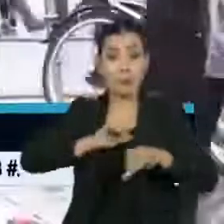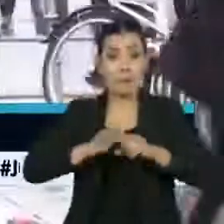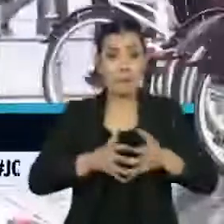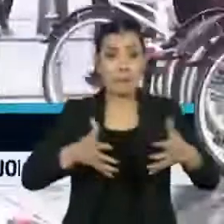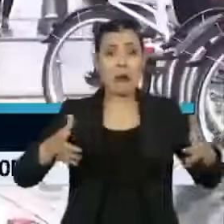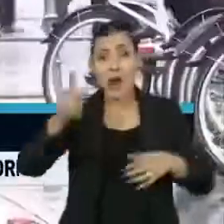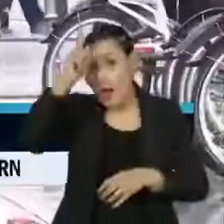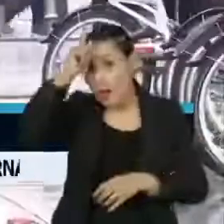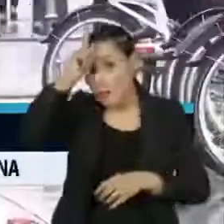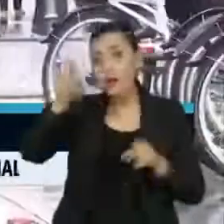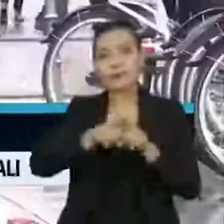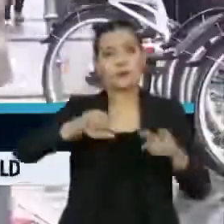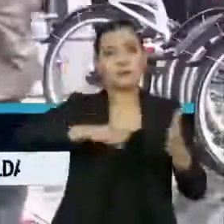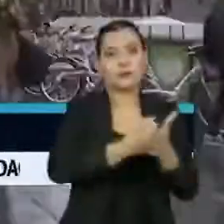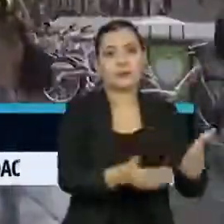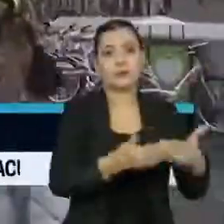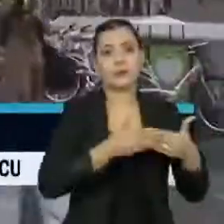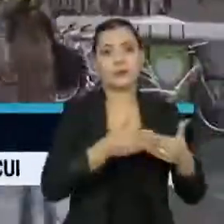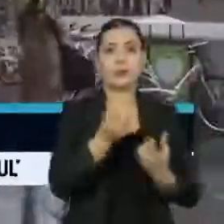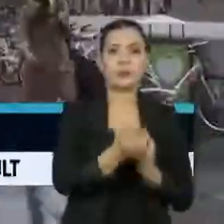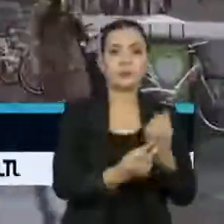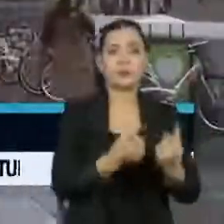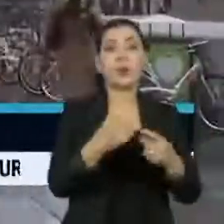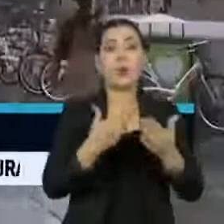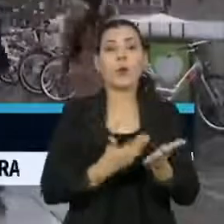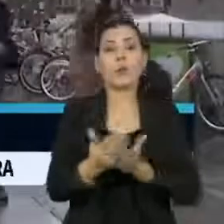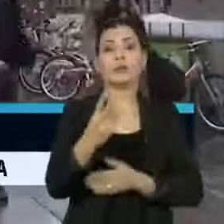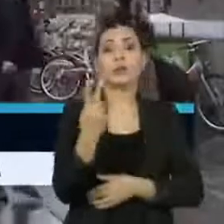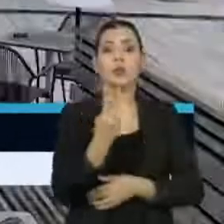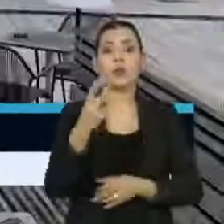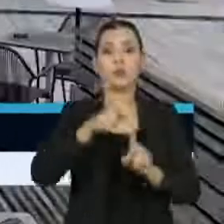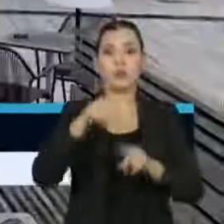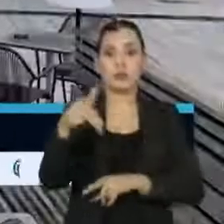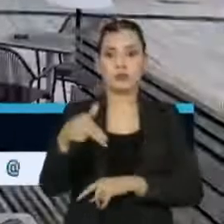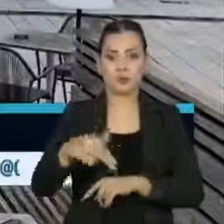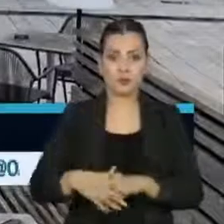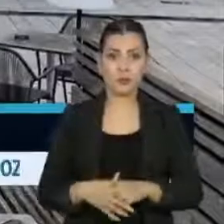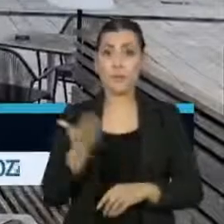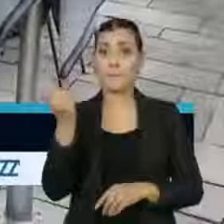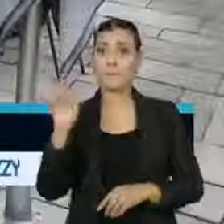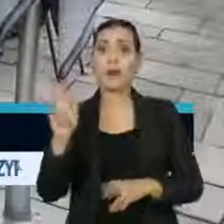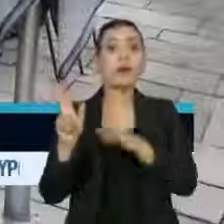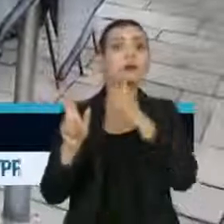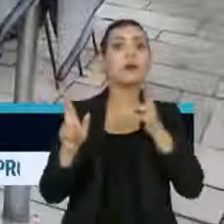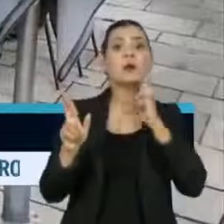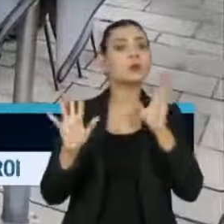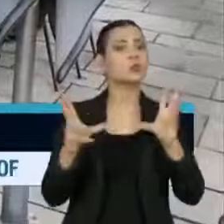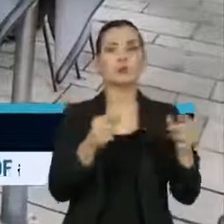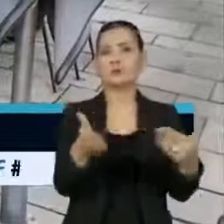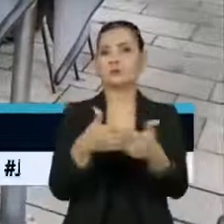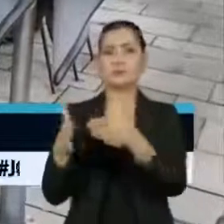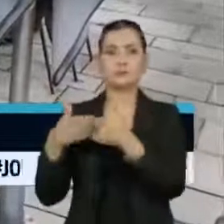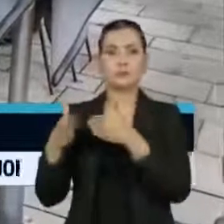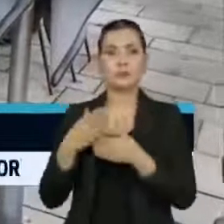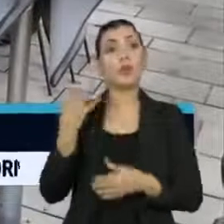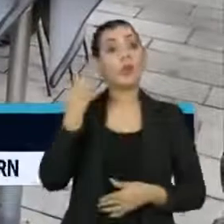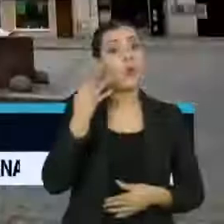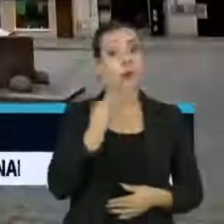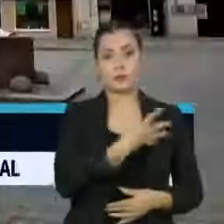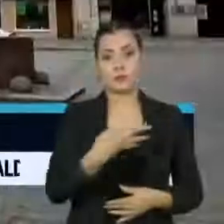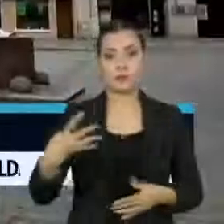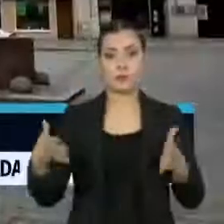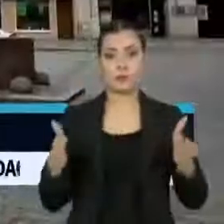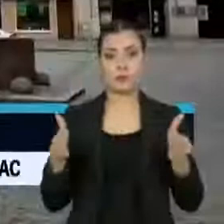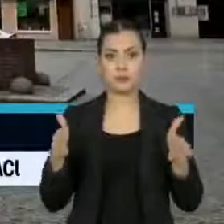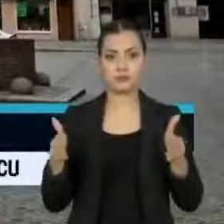Alemanha, o lockdown será parcial e começa no dia 2 de novembro. Bares e restaurantes ficarão fechados por quatro semanas,